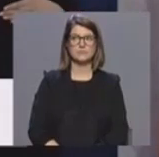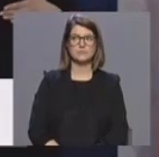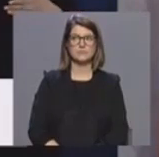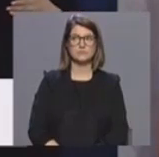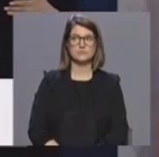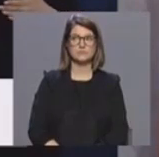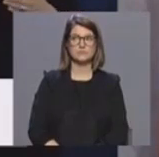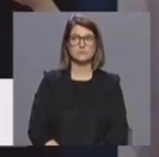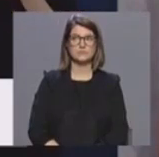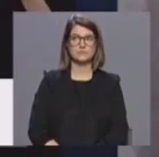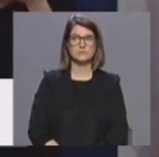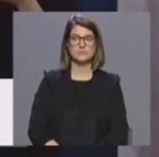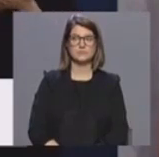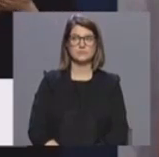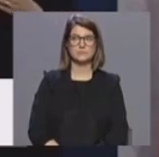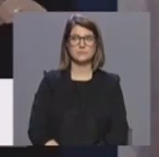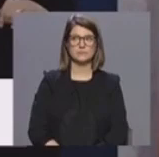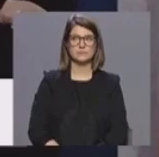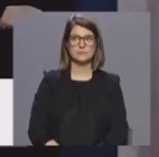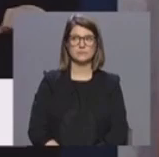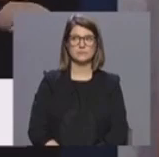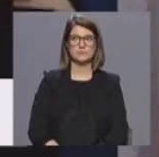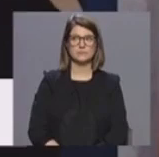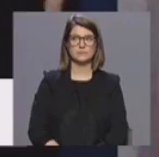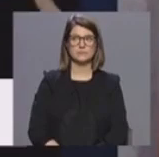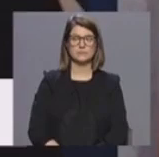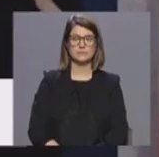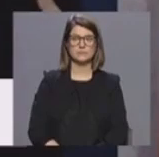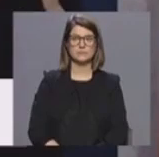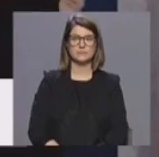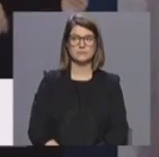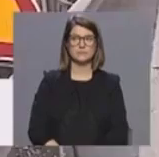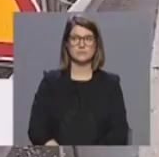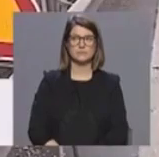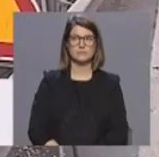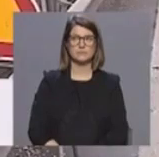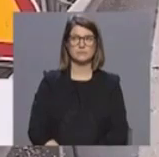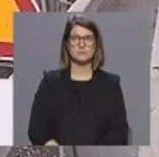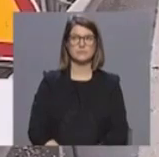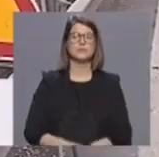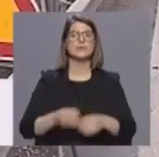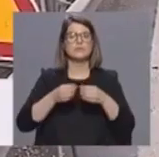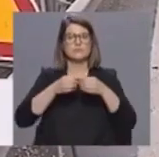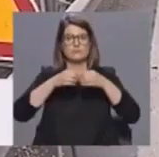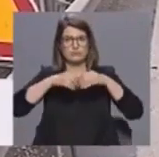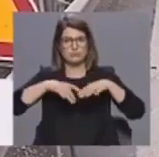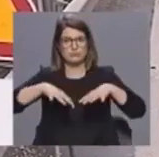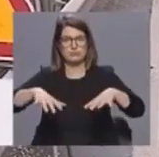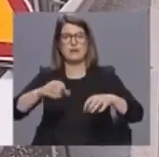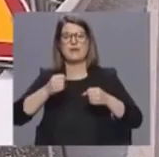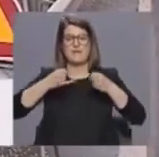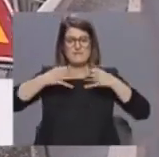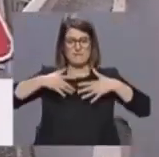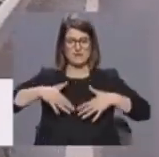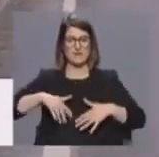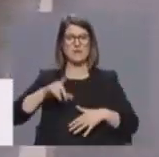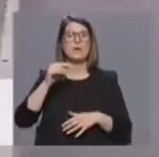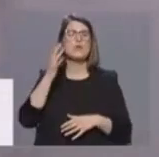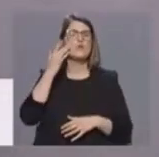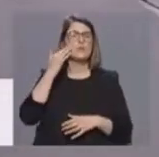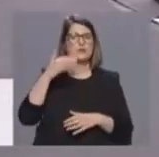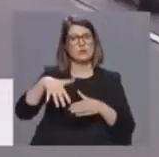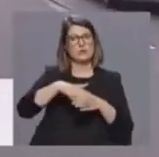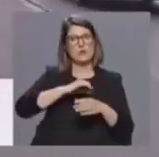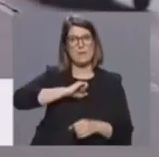pilares basilares nesta fase da pandemia da propagação da infecção e do aumento exponencial do número de